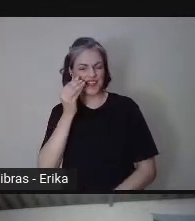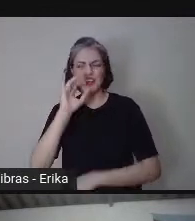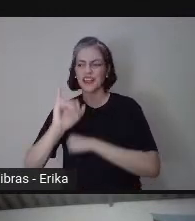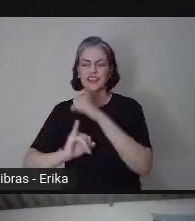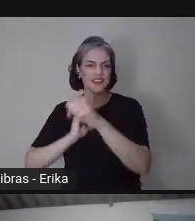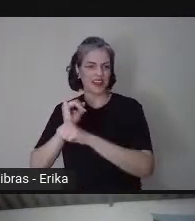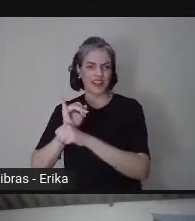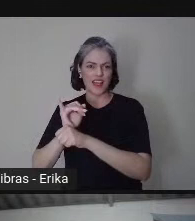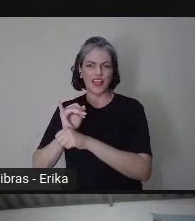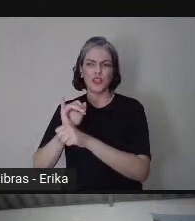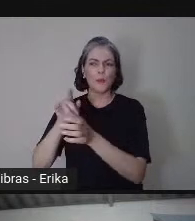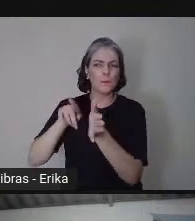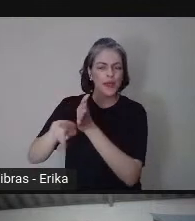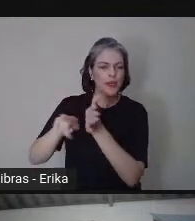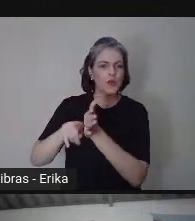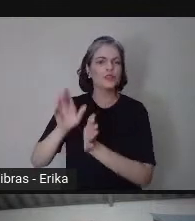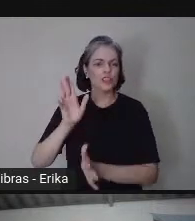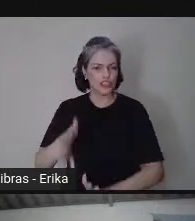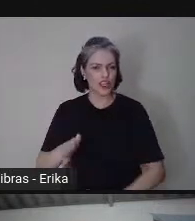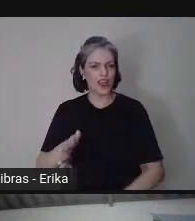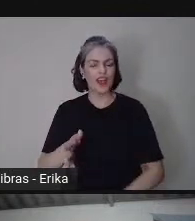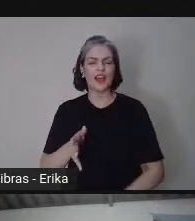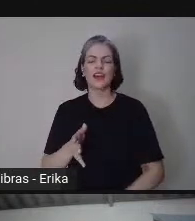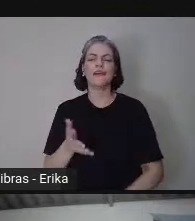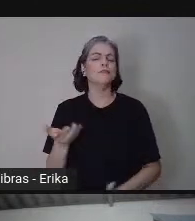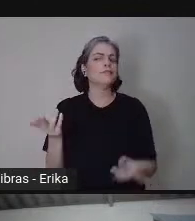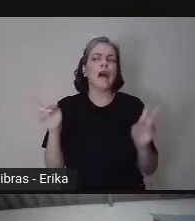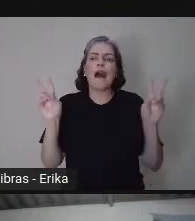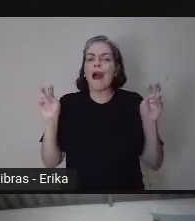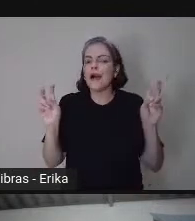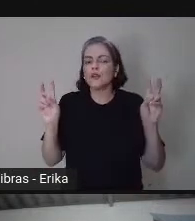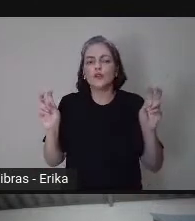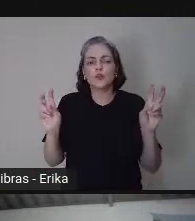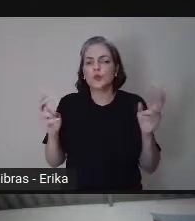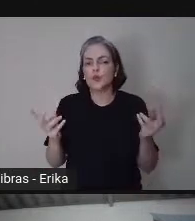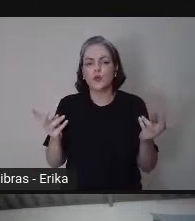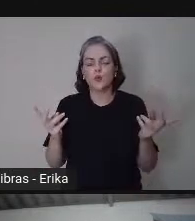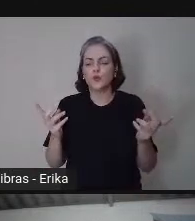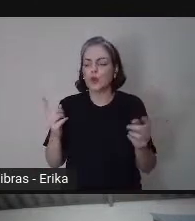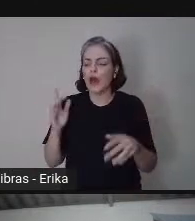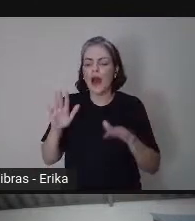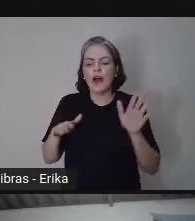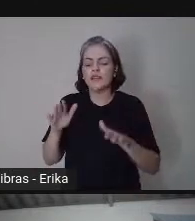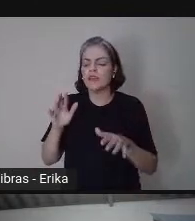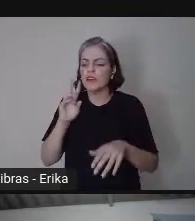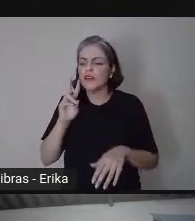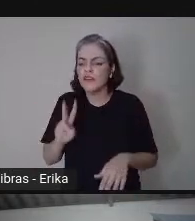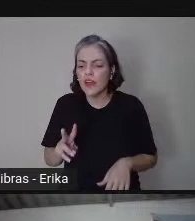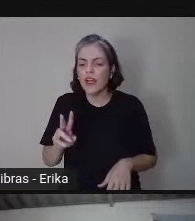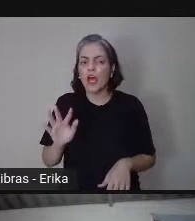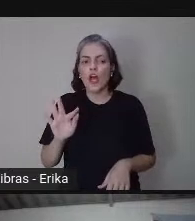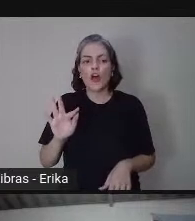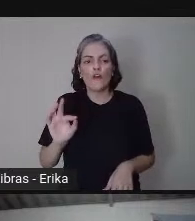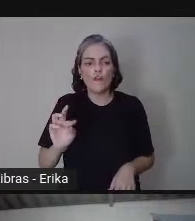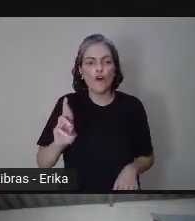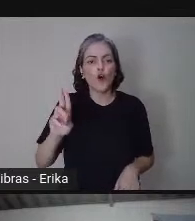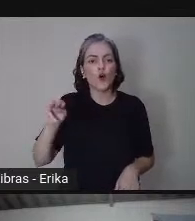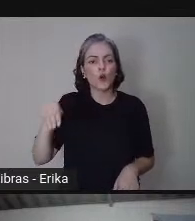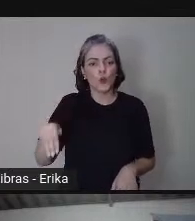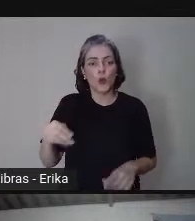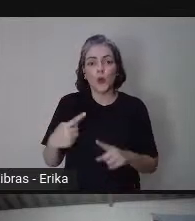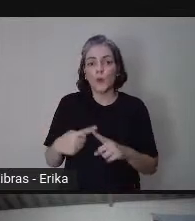quando estão pesquisando algum assunto, chegam a um fórum. Às vezes, a sua dúvida já é a do outro aluno,